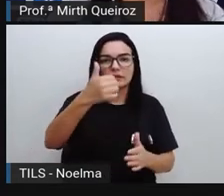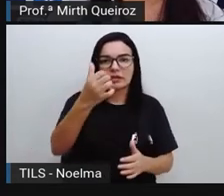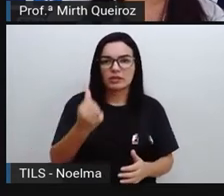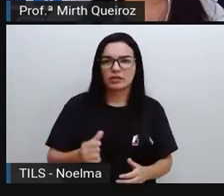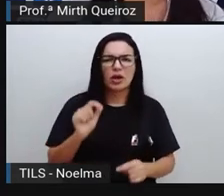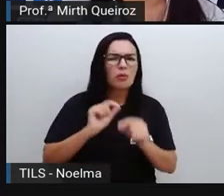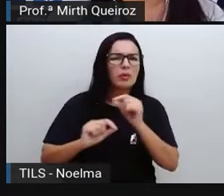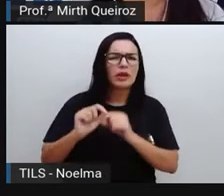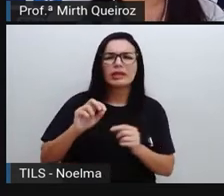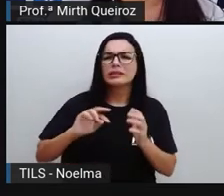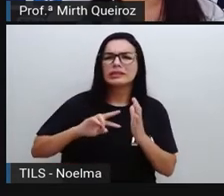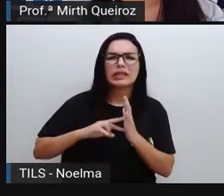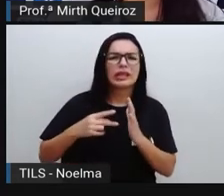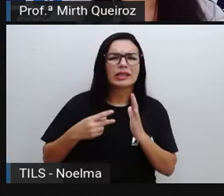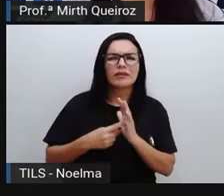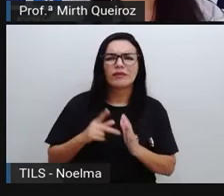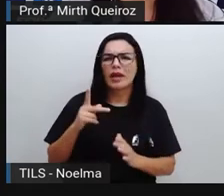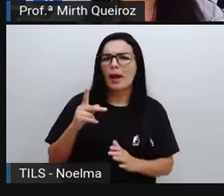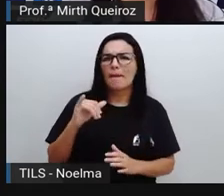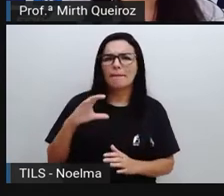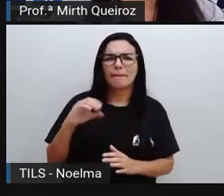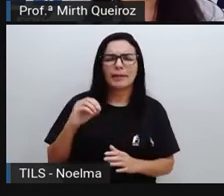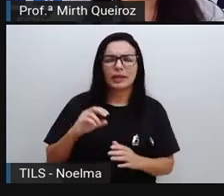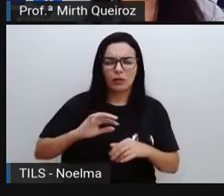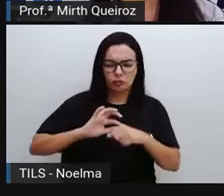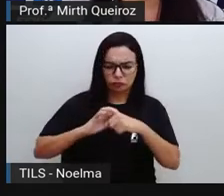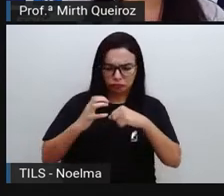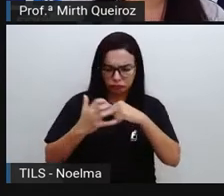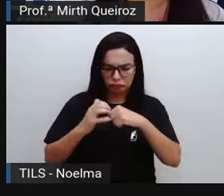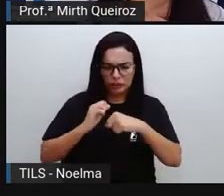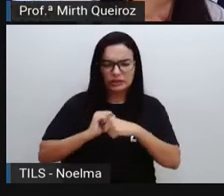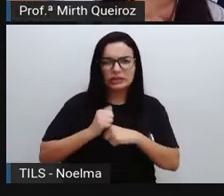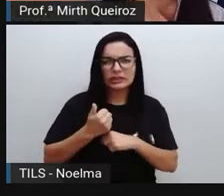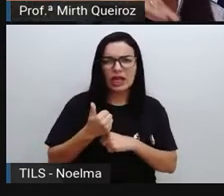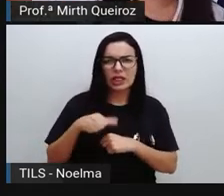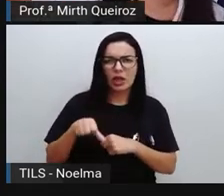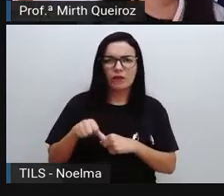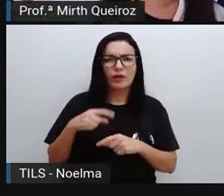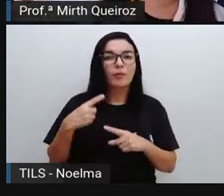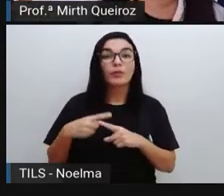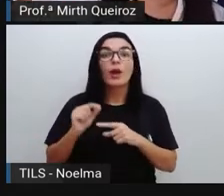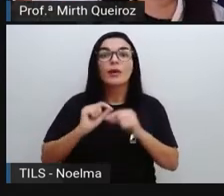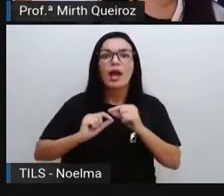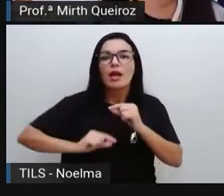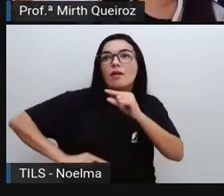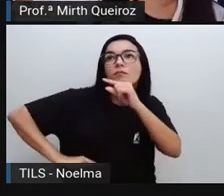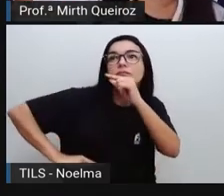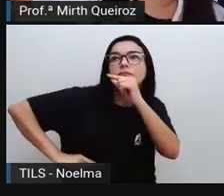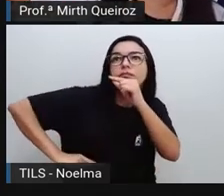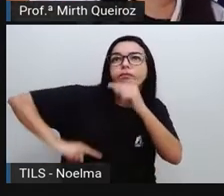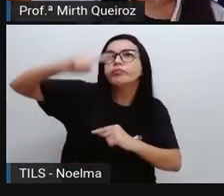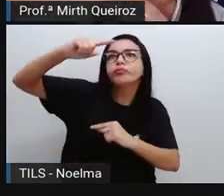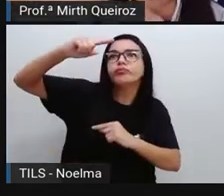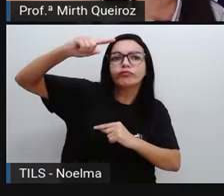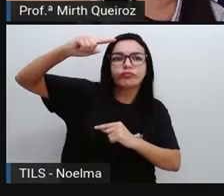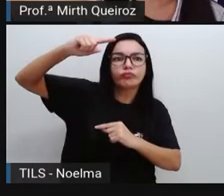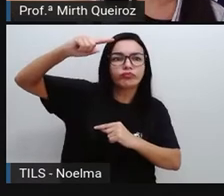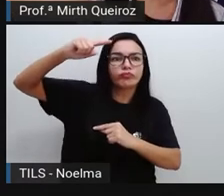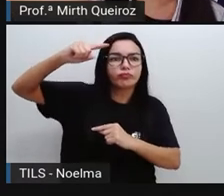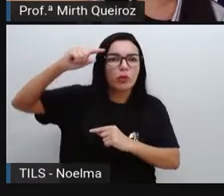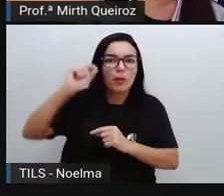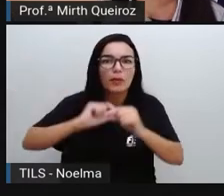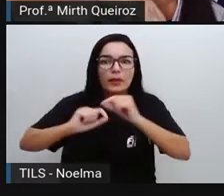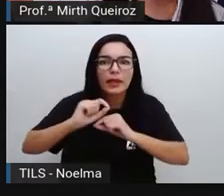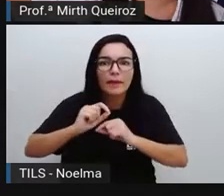E o que significa o pico do coronavírus? O pico porque estava aumentando a quantidade. Essa progressão